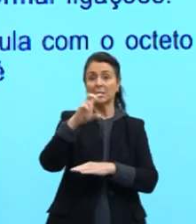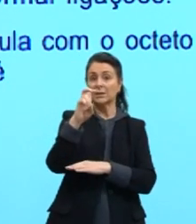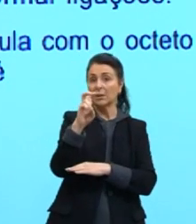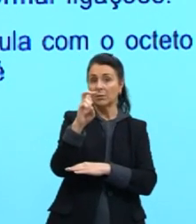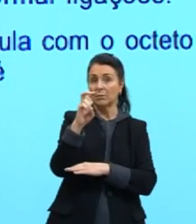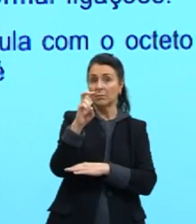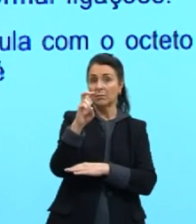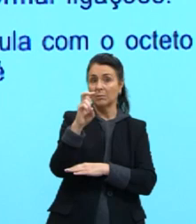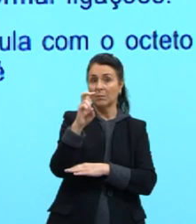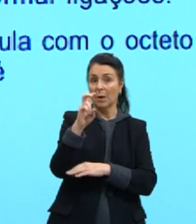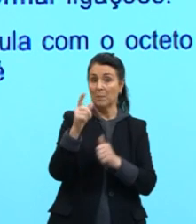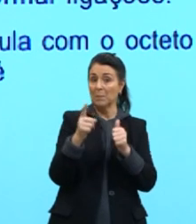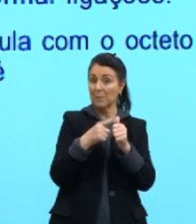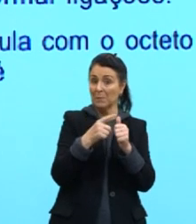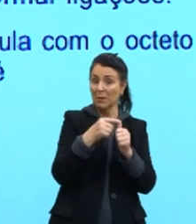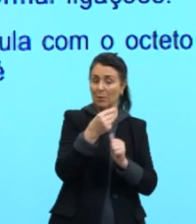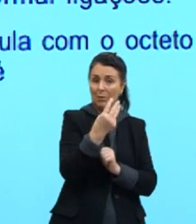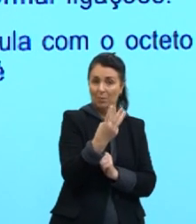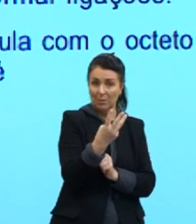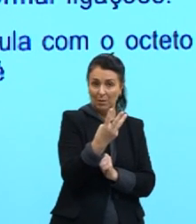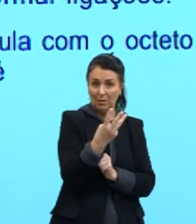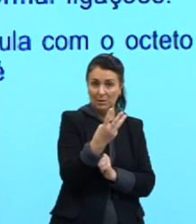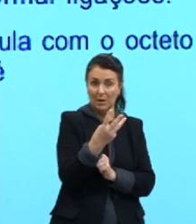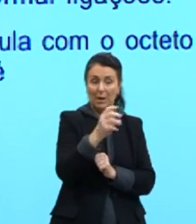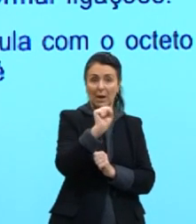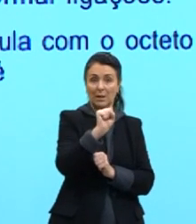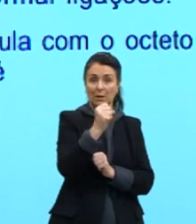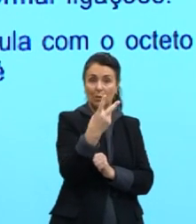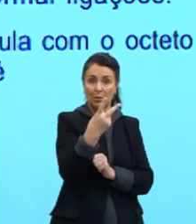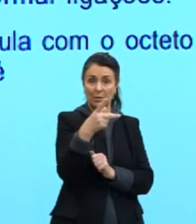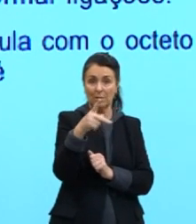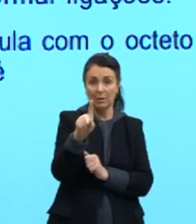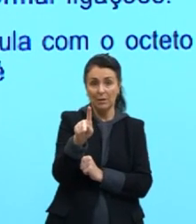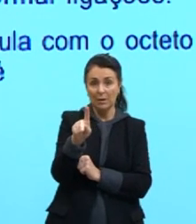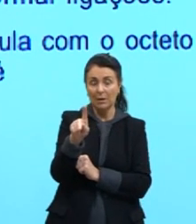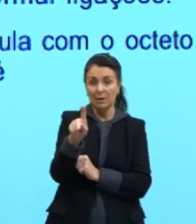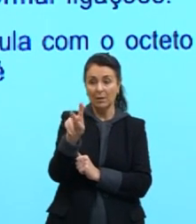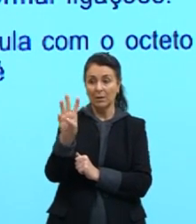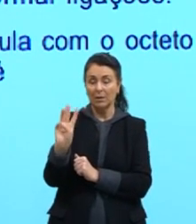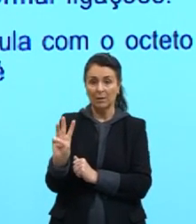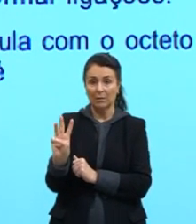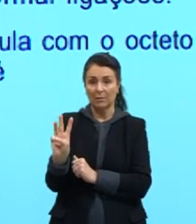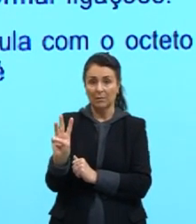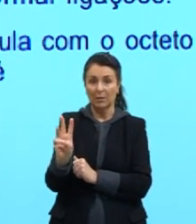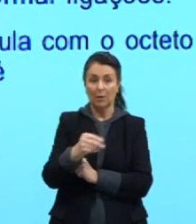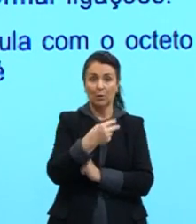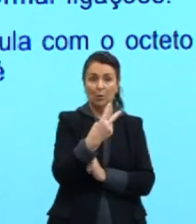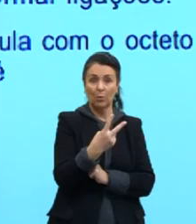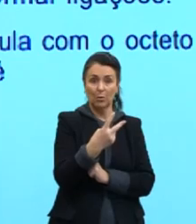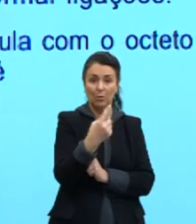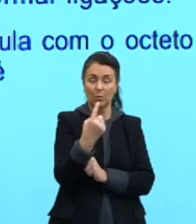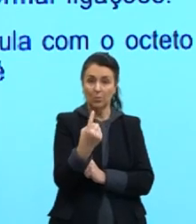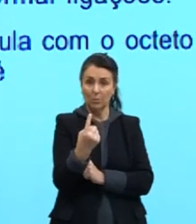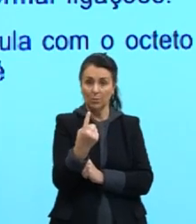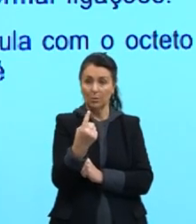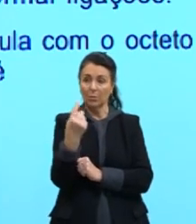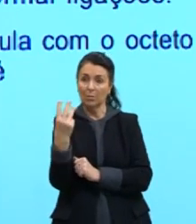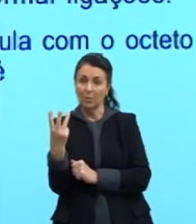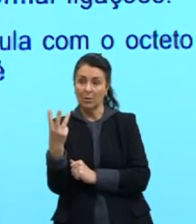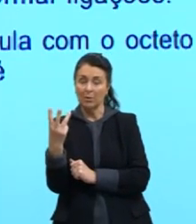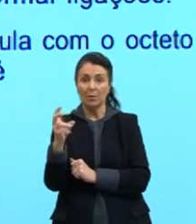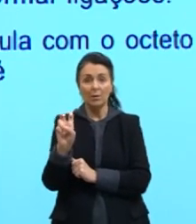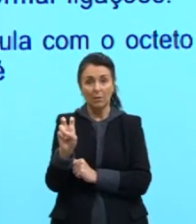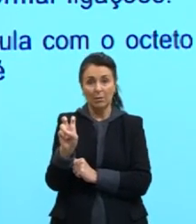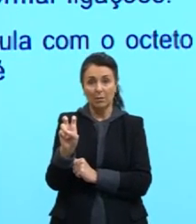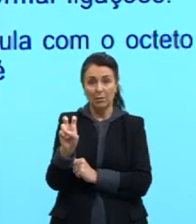o 3, né? É o 3. Então, eu tenho o S2, P3. 2 com 3, 5.